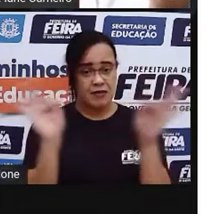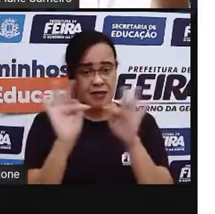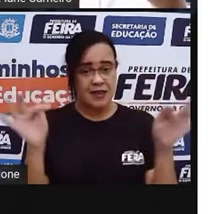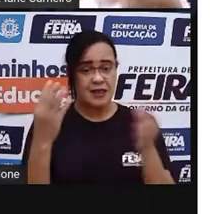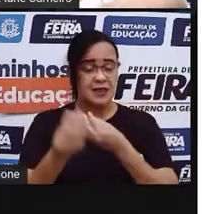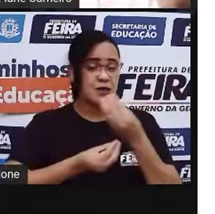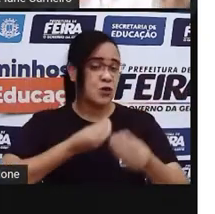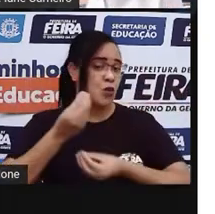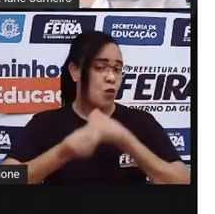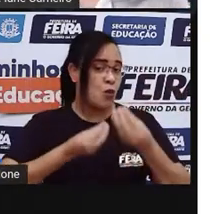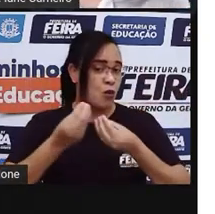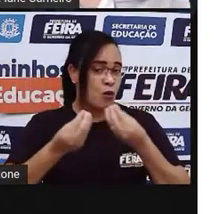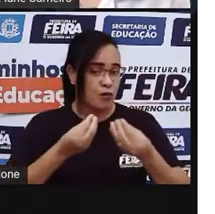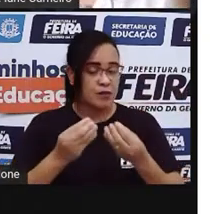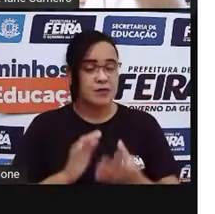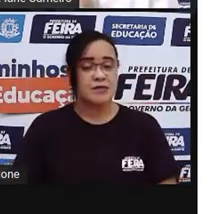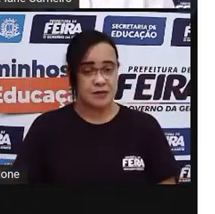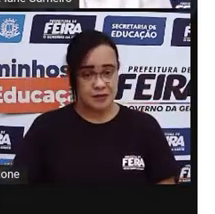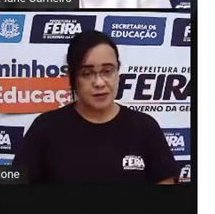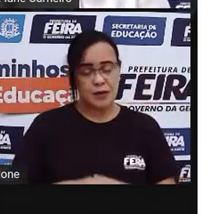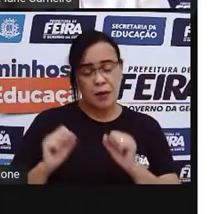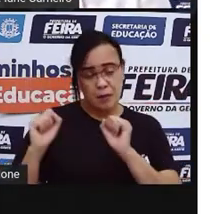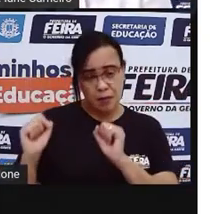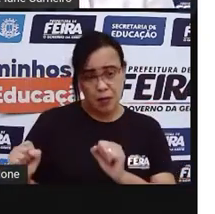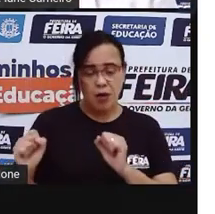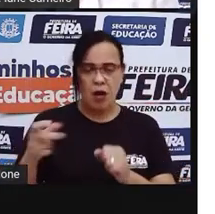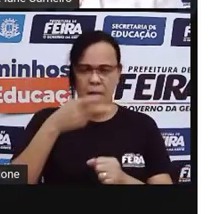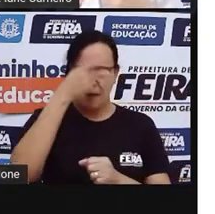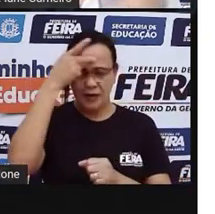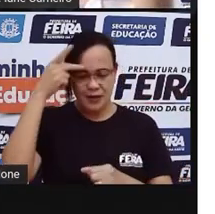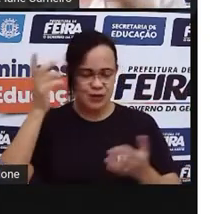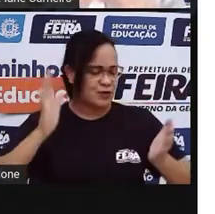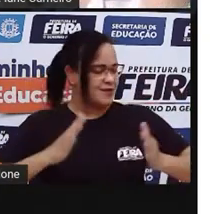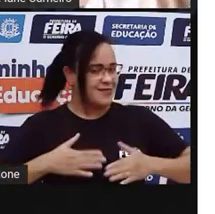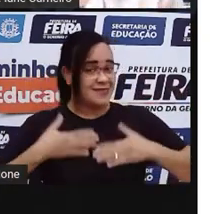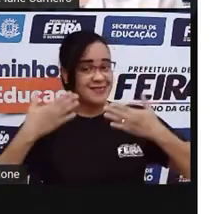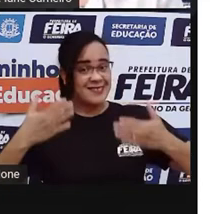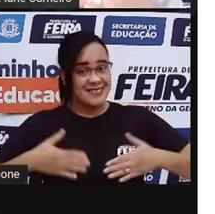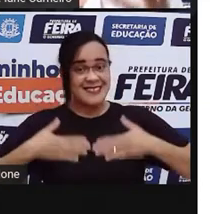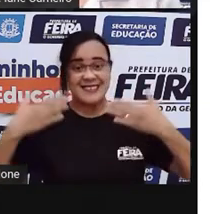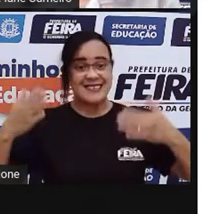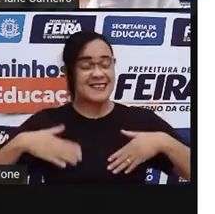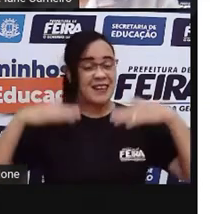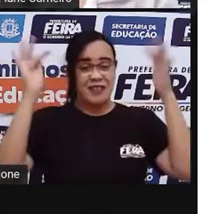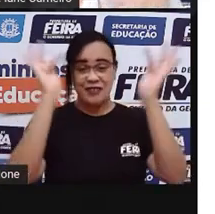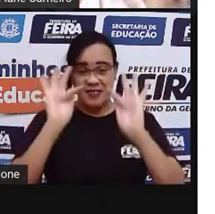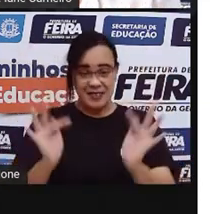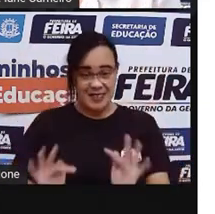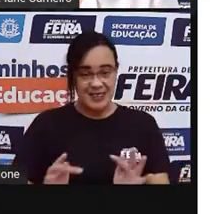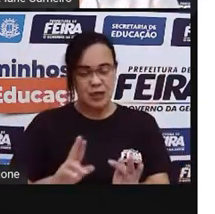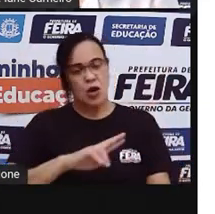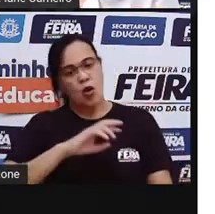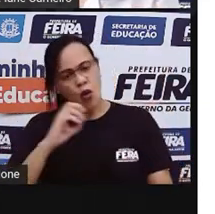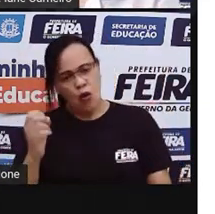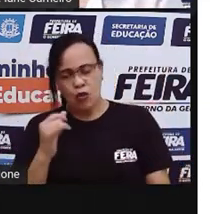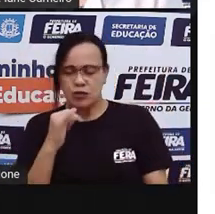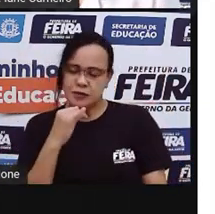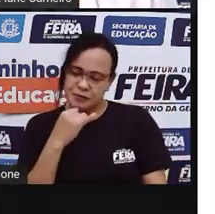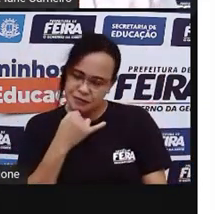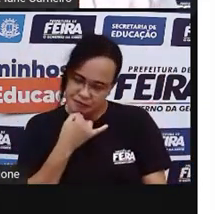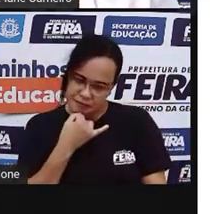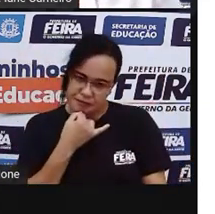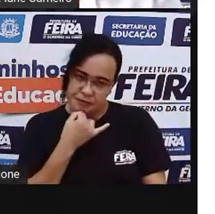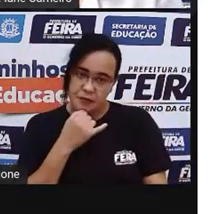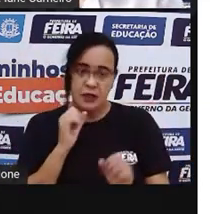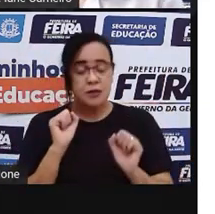deixar uma pessoa feliz, quanto deixar uma pessoa triste. A gente tem que ter cuidado também com as palavras que nós escolhemos, né?